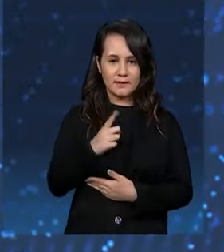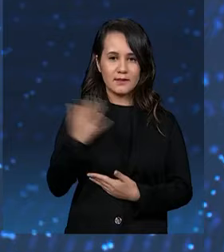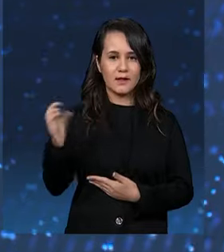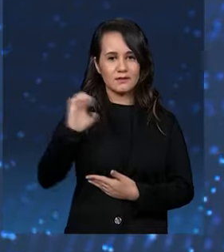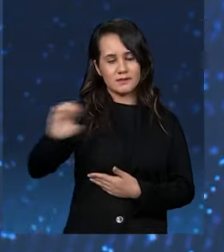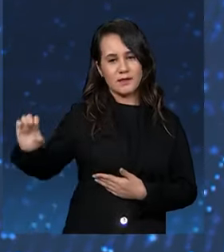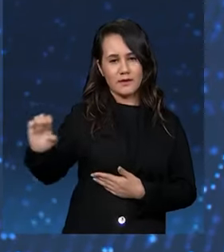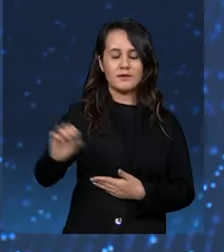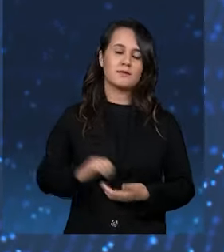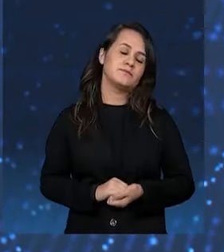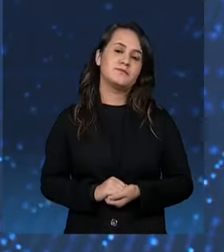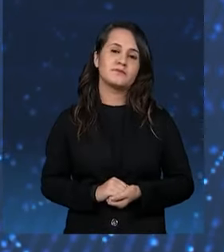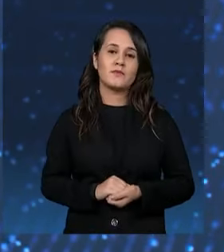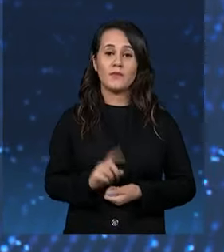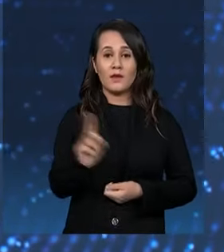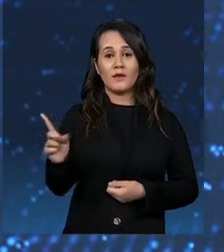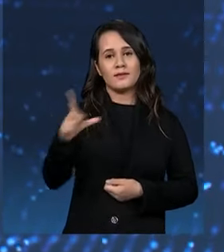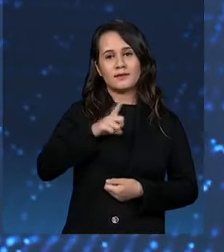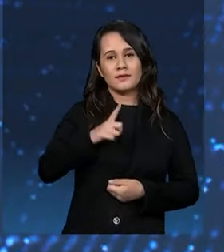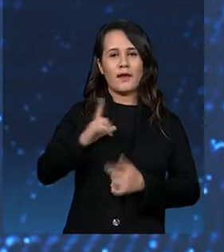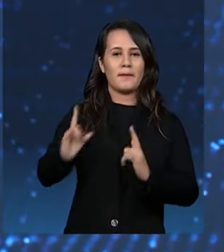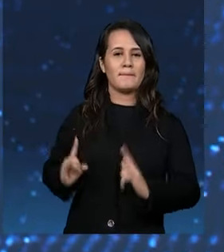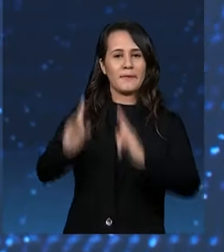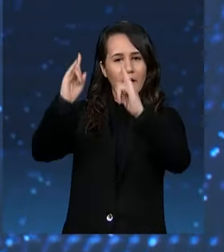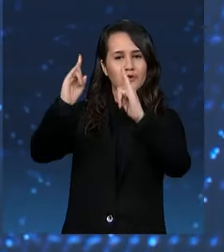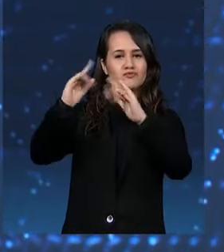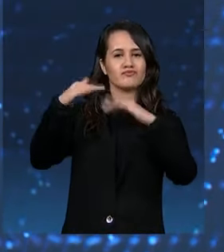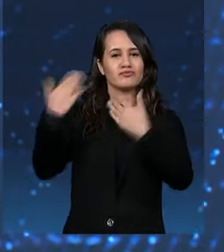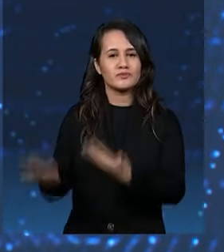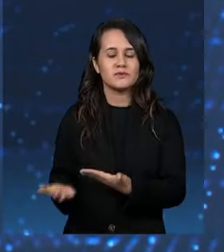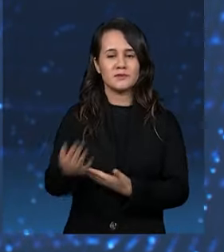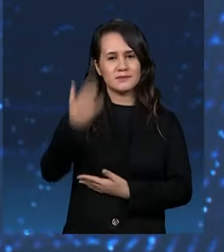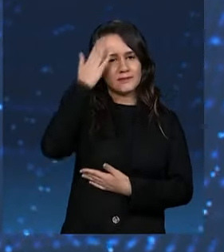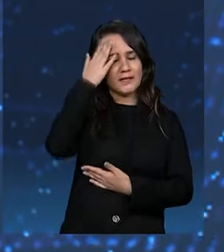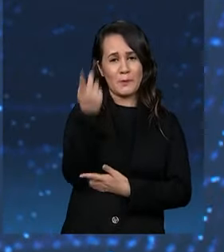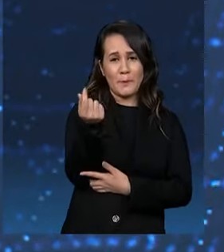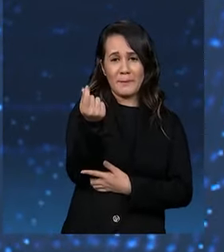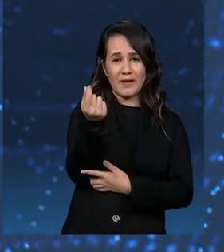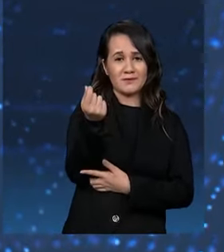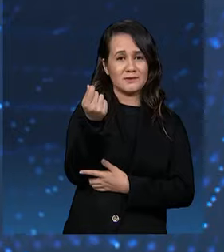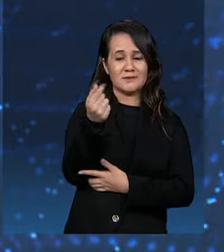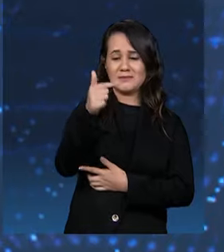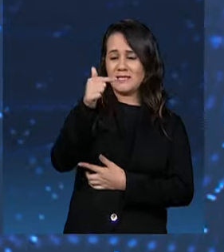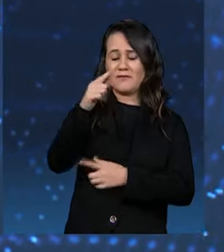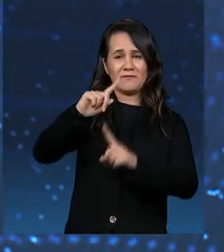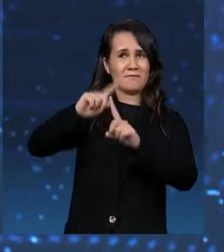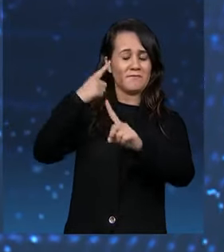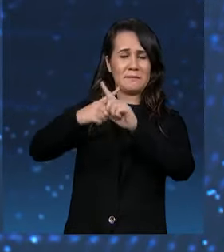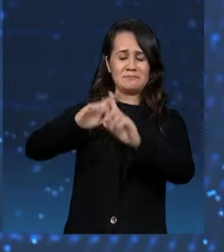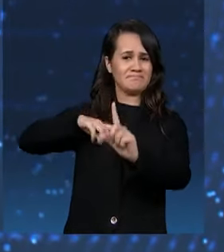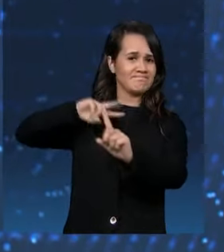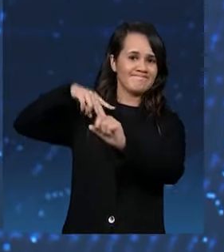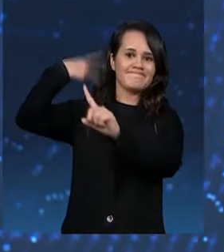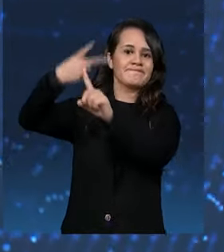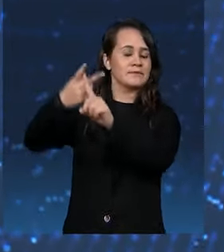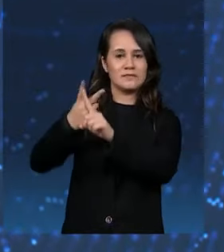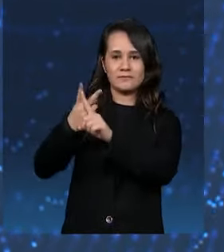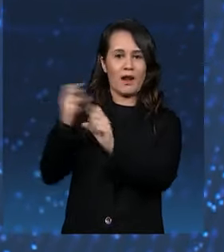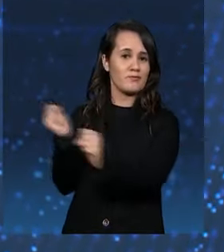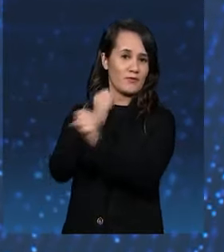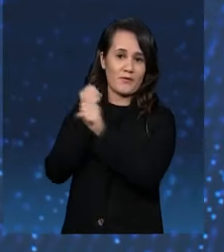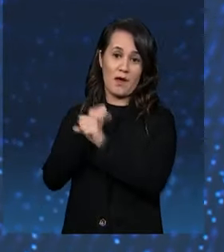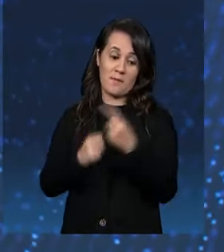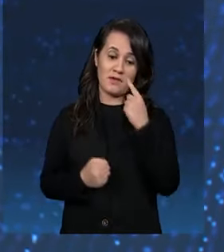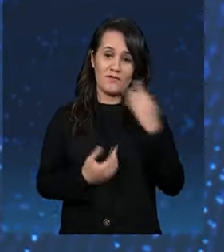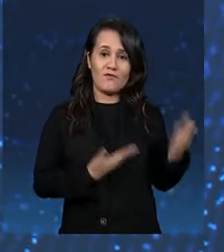esquerda desse palco, ali tem prédios tombados que custam sete vezes mais para fazer a reforma e a gente não vê o da minha direita